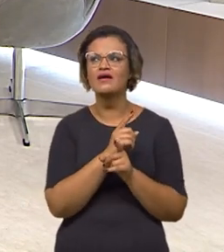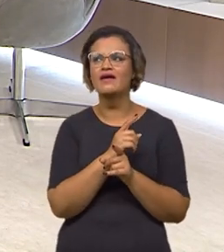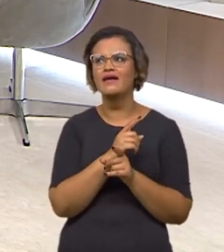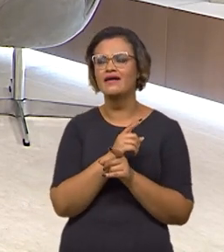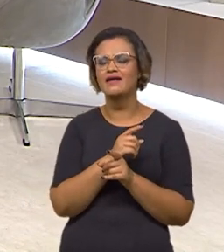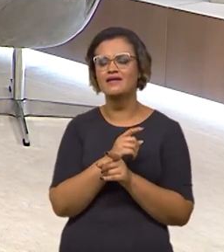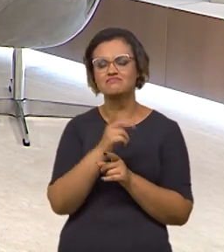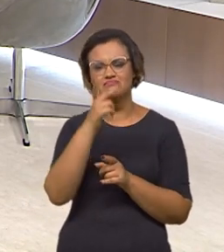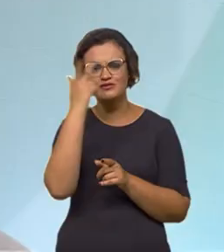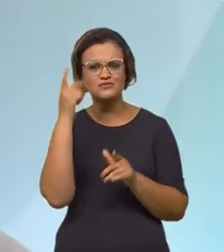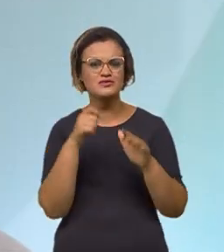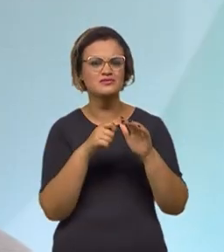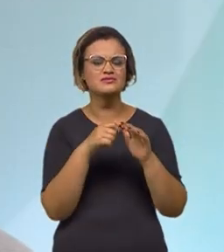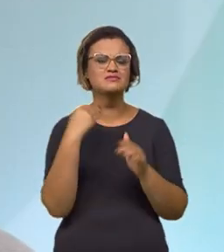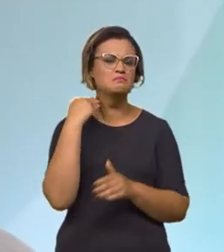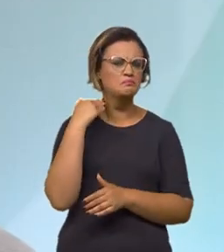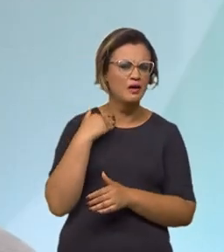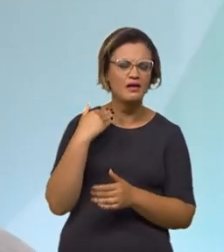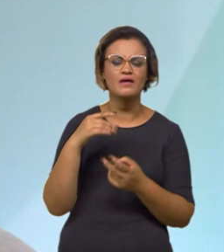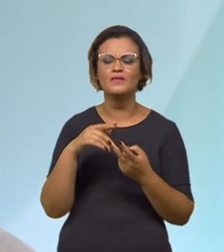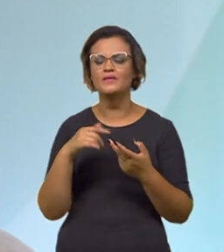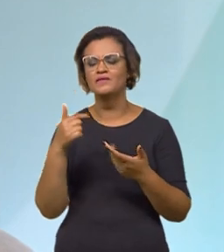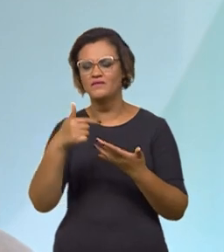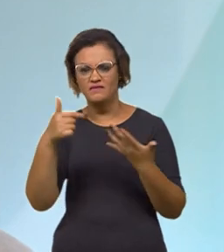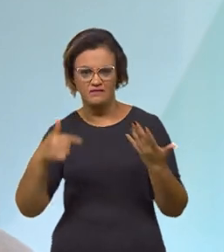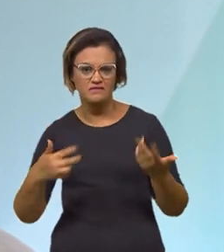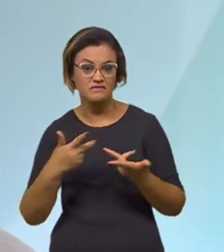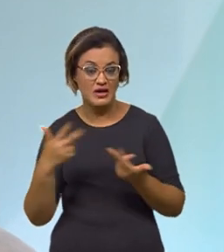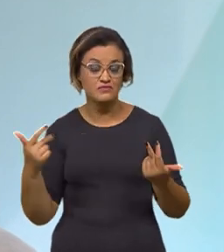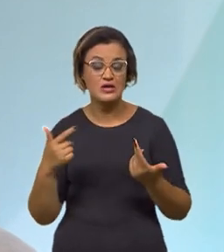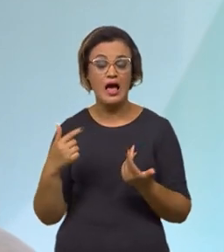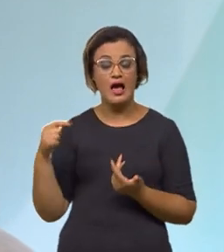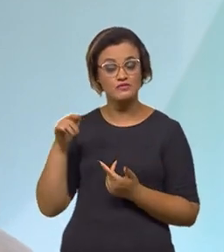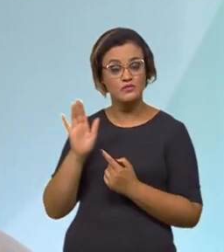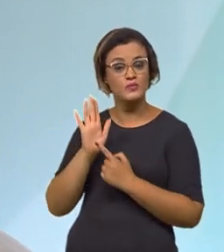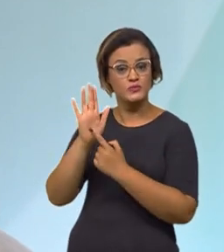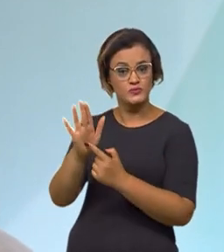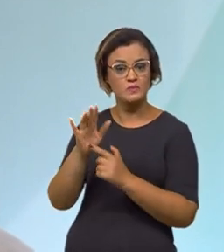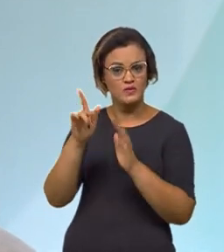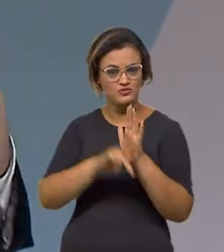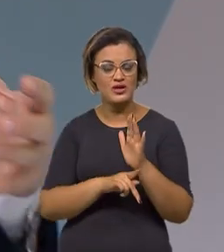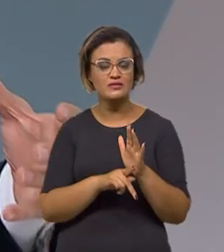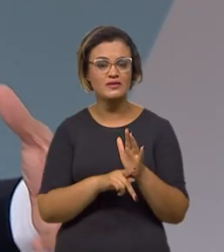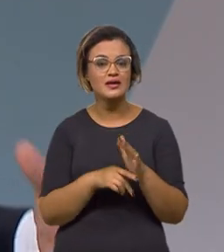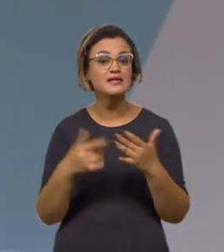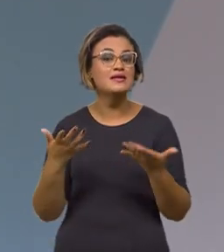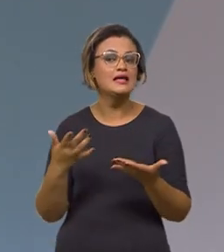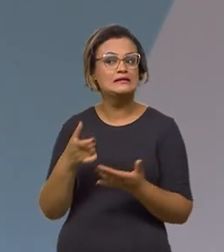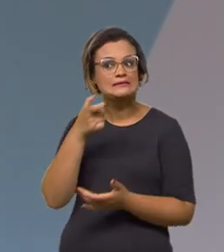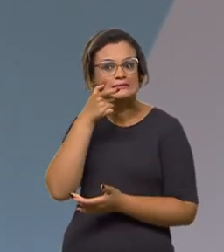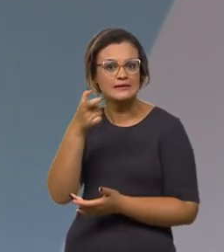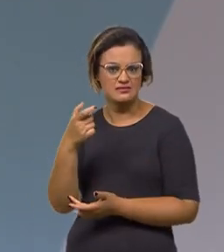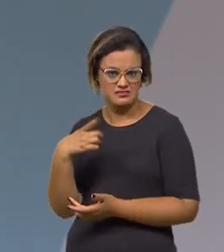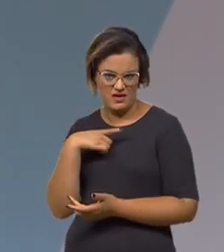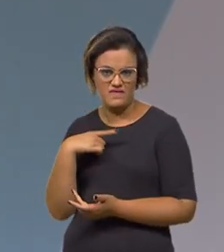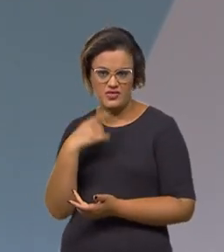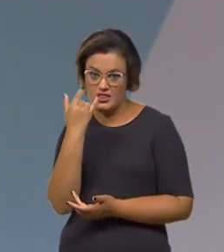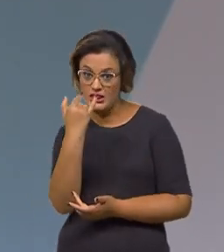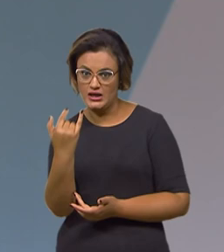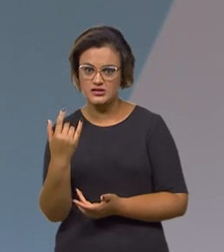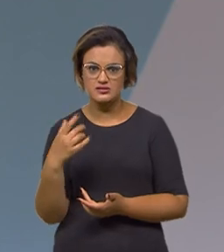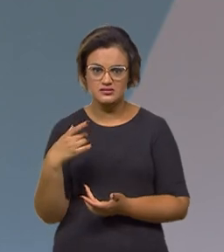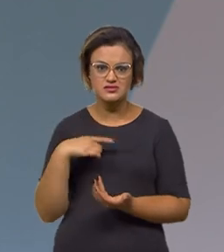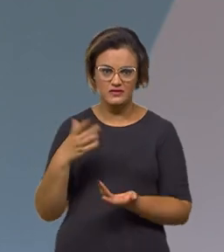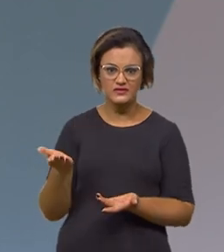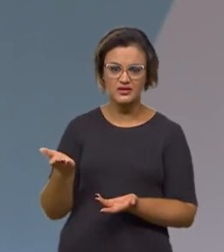financeiros, bancos, fundos de pensão e apresentou esses projetos. Qual que foi o apetite desses investidores norte